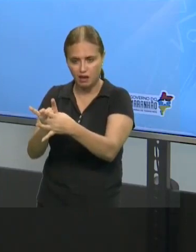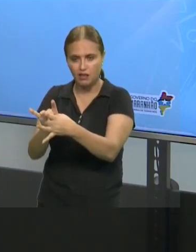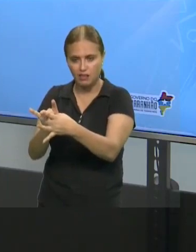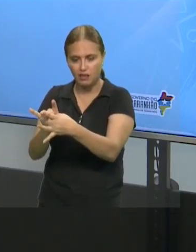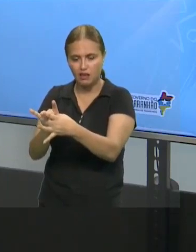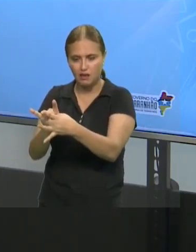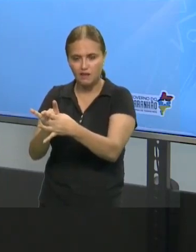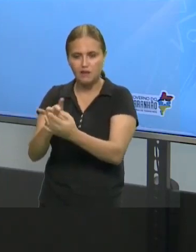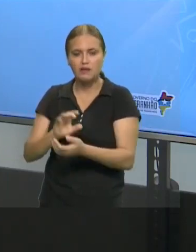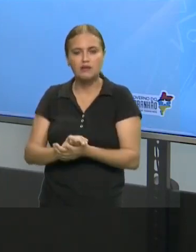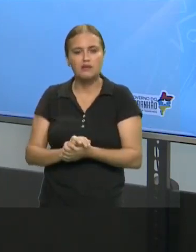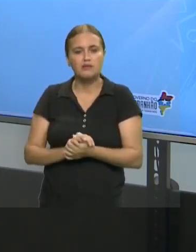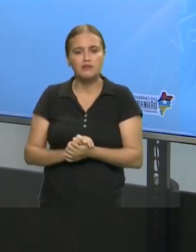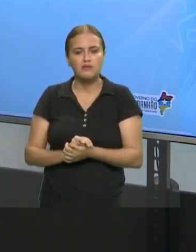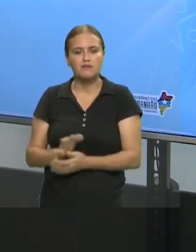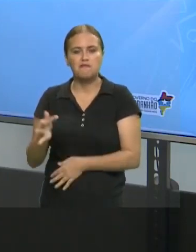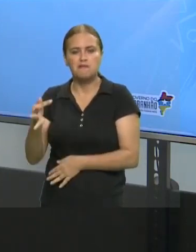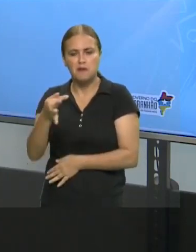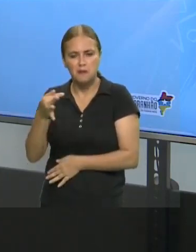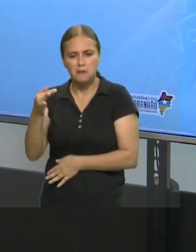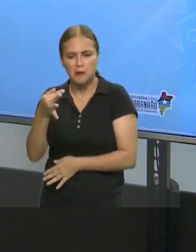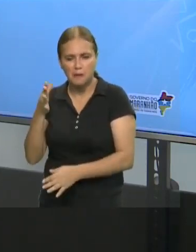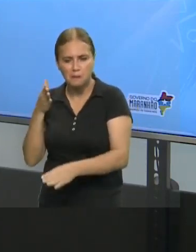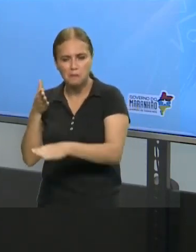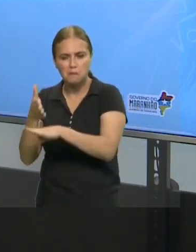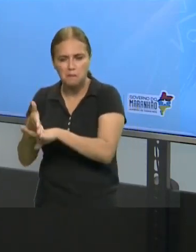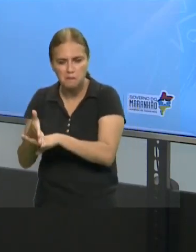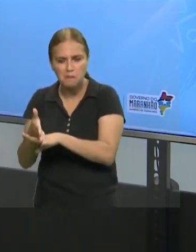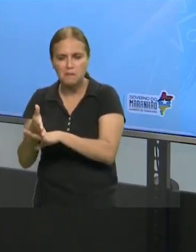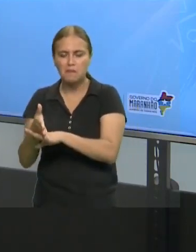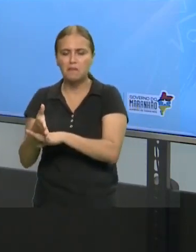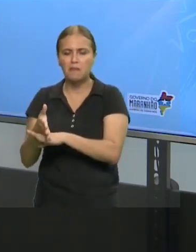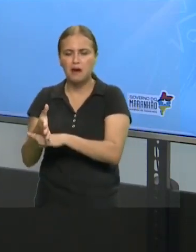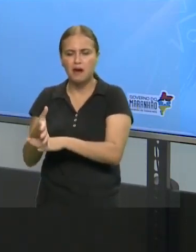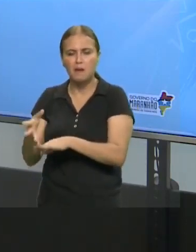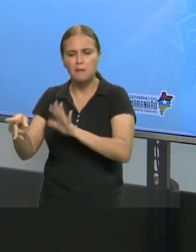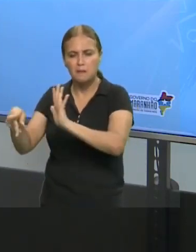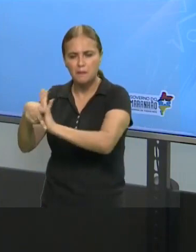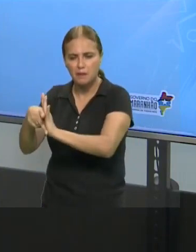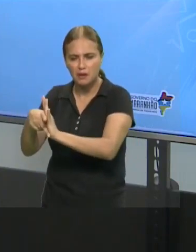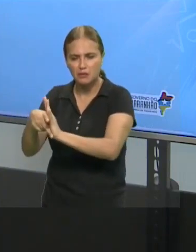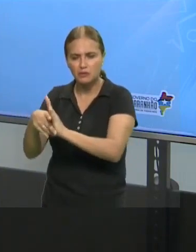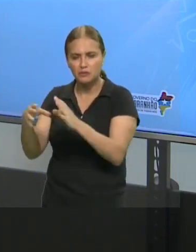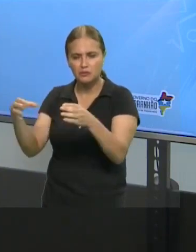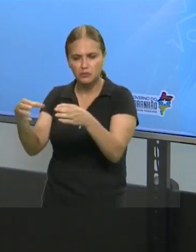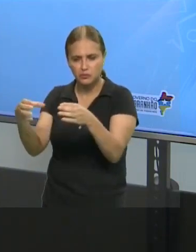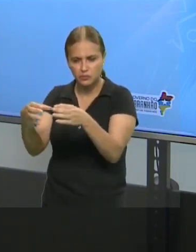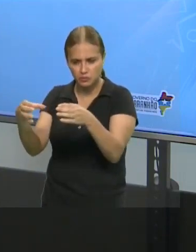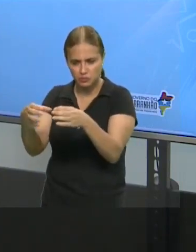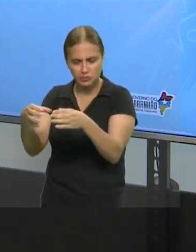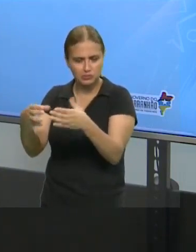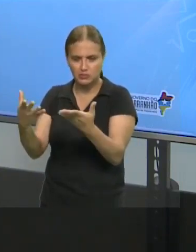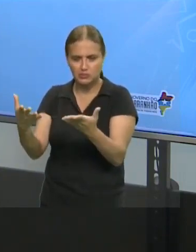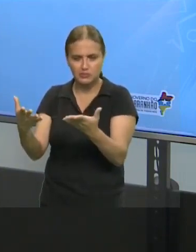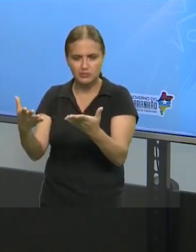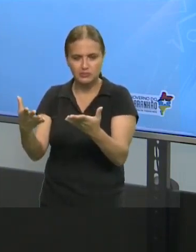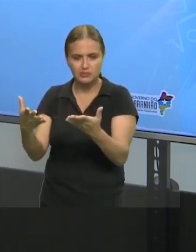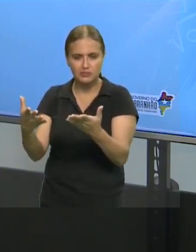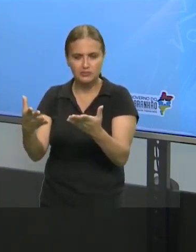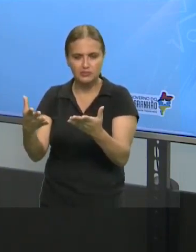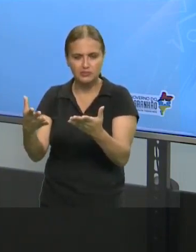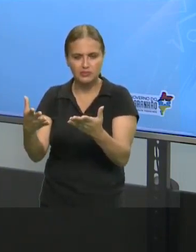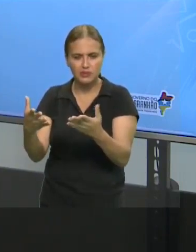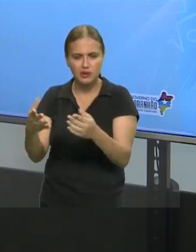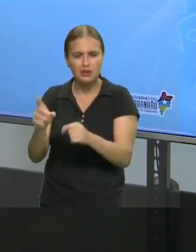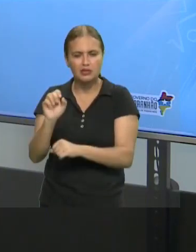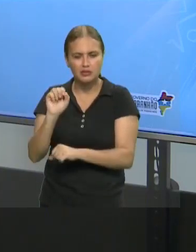Não, esse sentido de pertencer, de eu sentir que eu faço parte de algo. Já